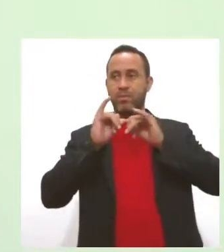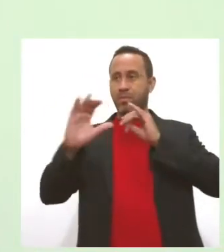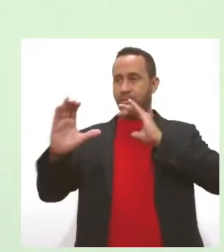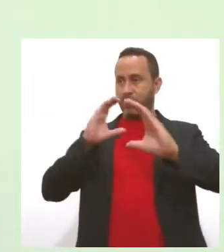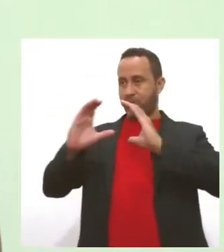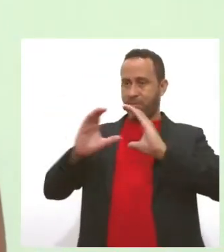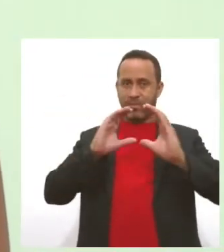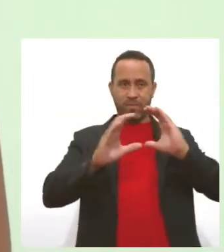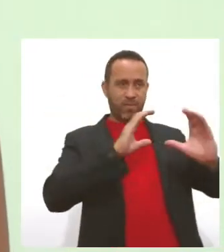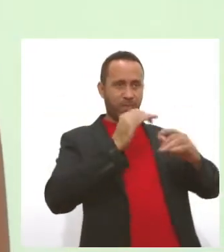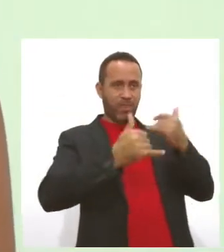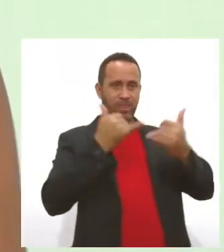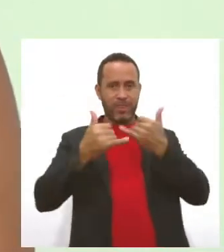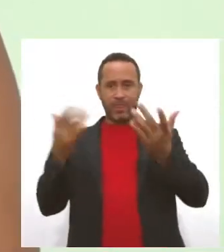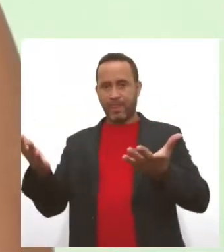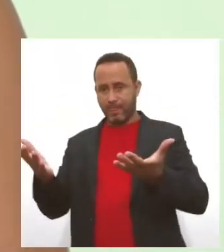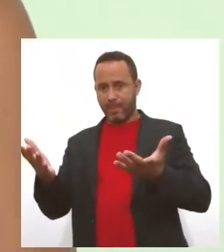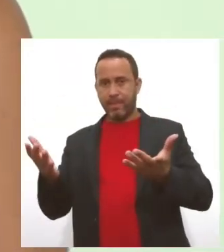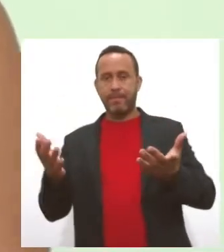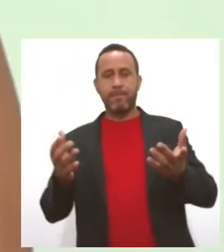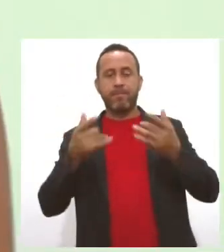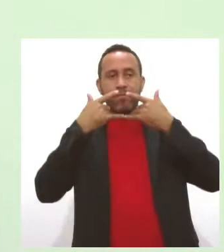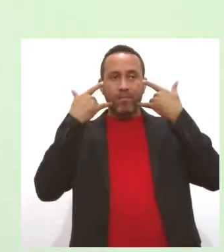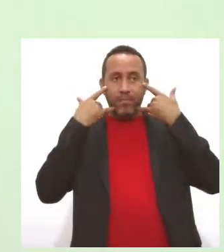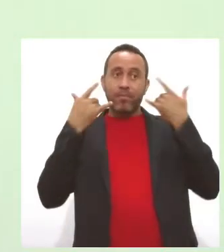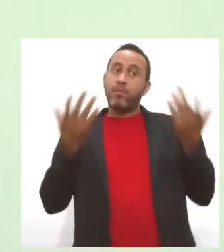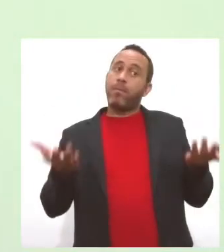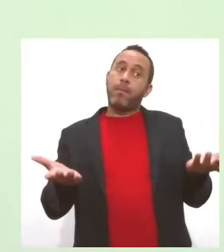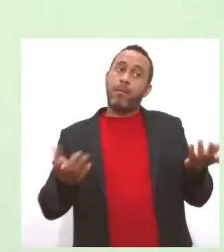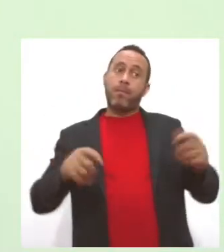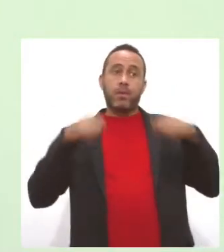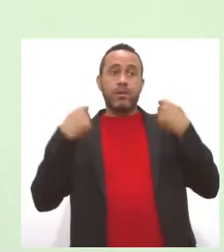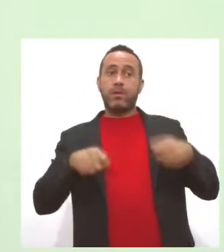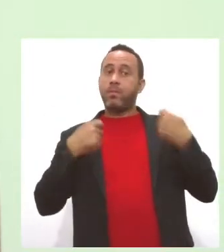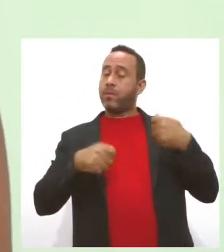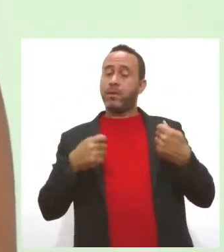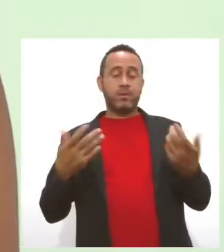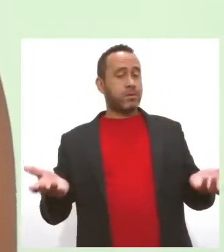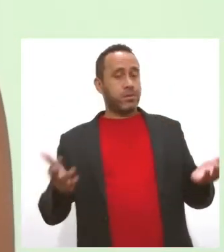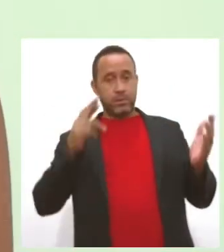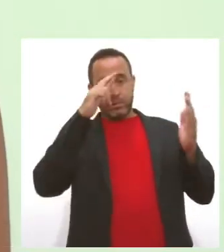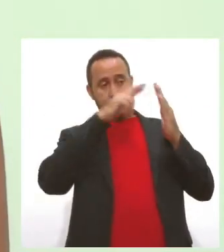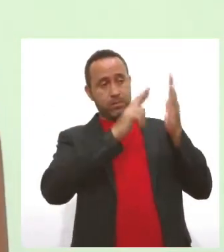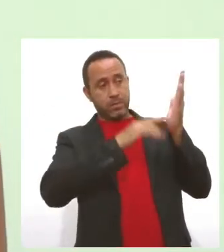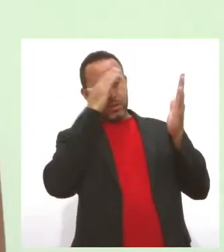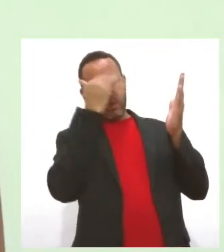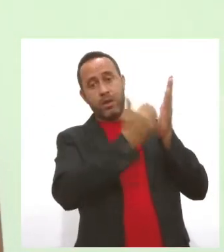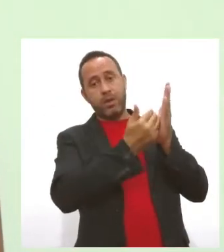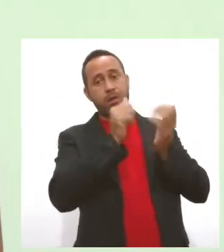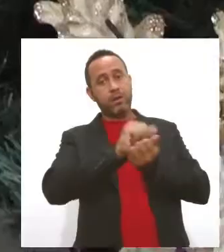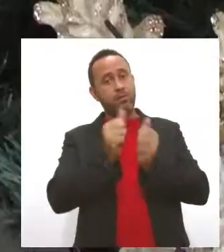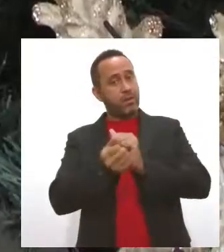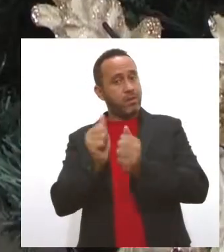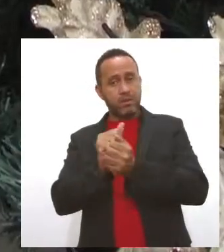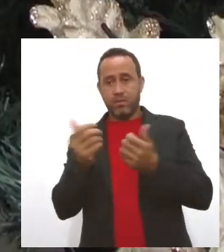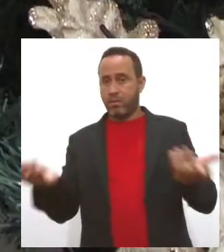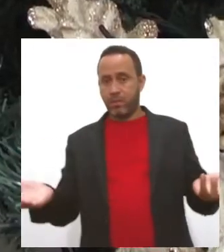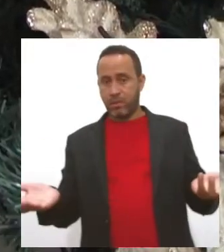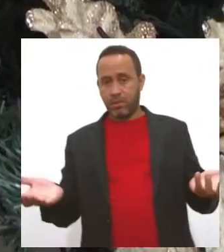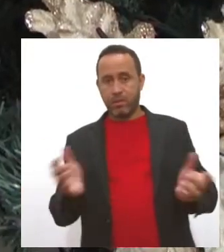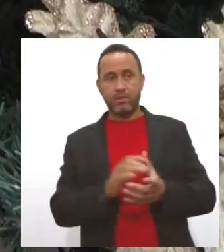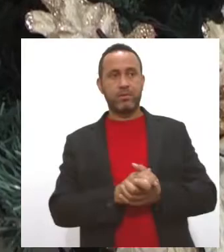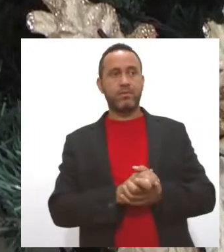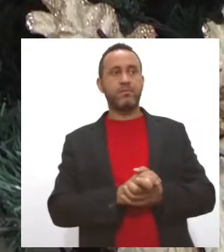que a gente vai ficar meio sufocado, mas é o que a gente precisa usar no momento e a gente vai ter que se adaptar com isso esse ano. Mesmo